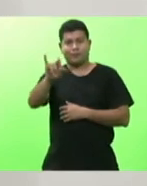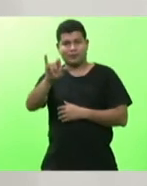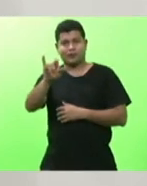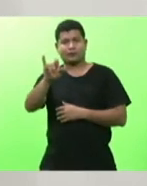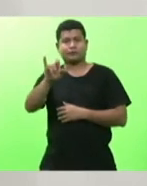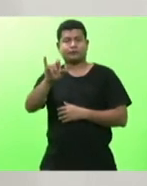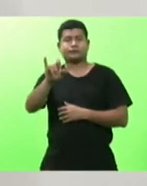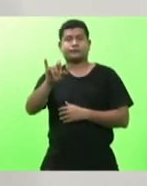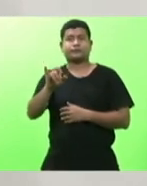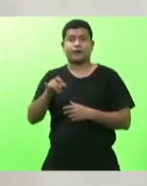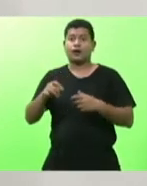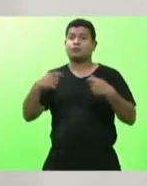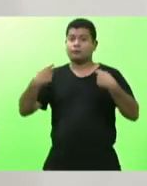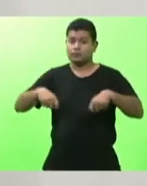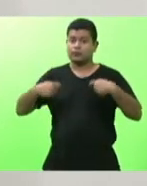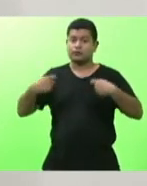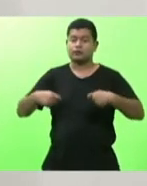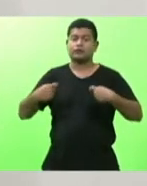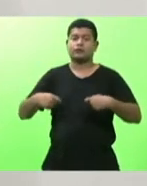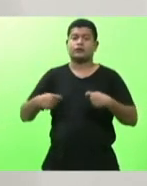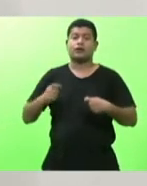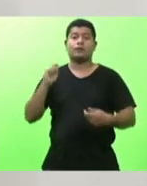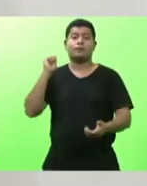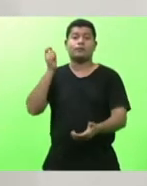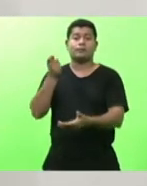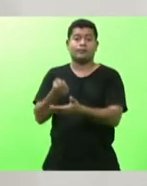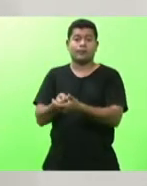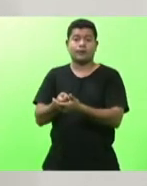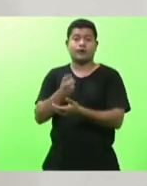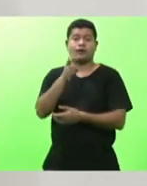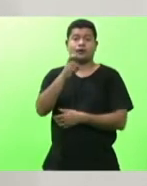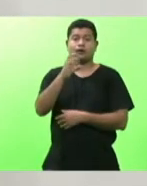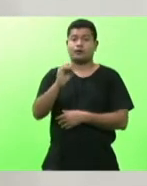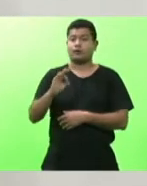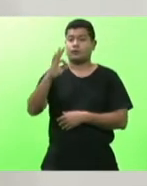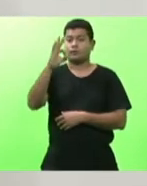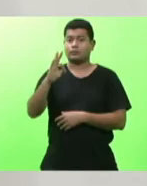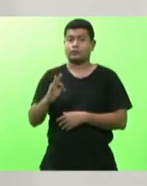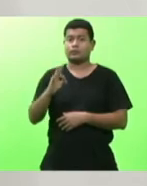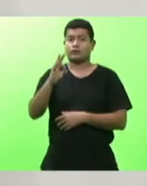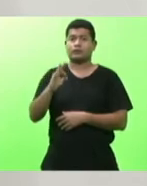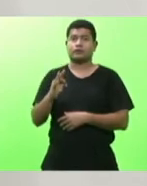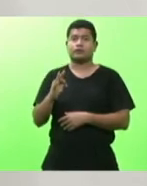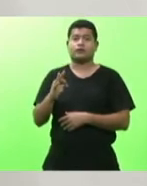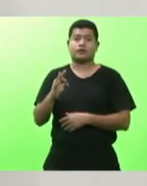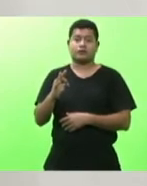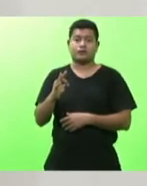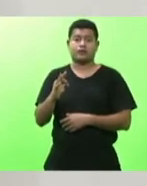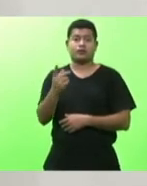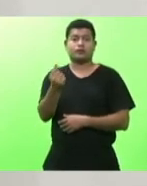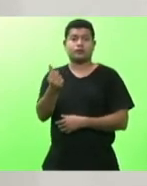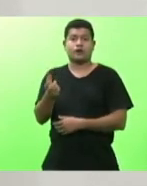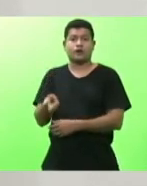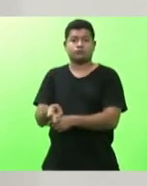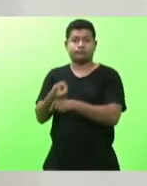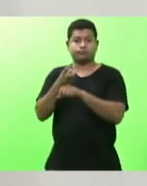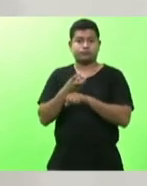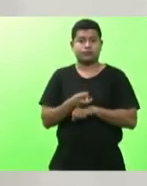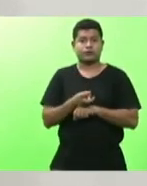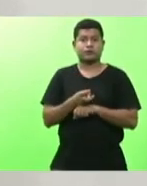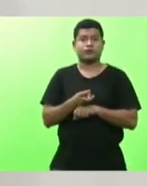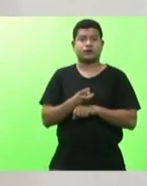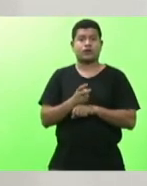deverá pagar 50% do que ele pegou de empréstimo com